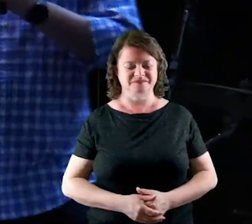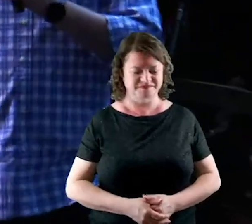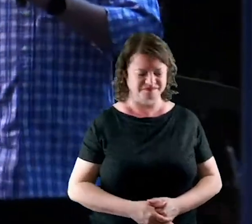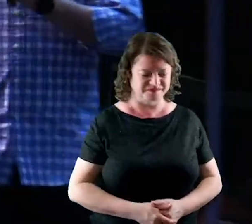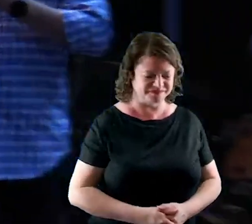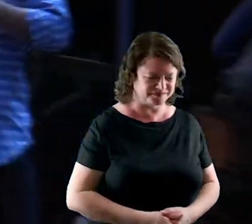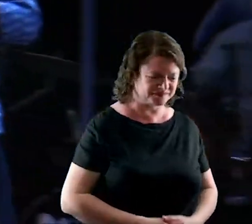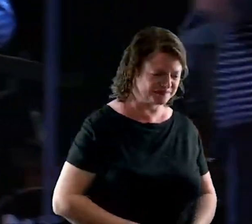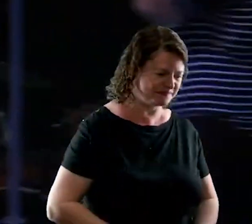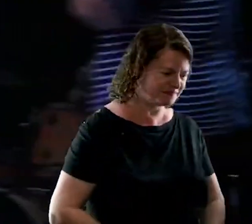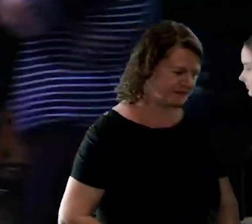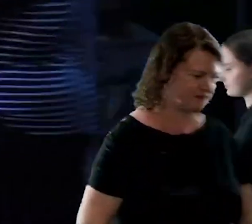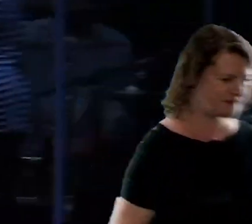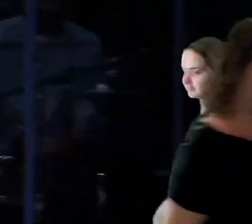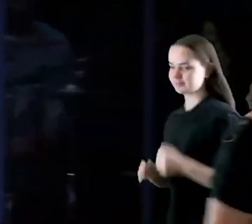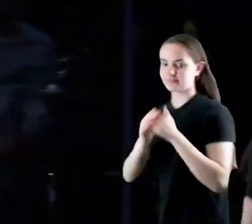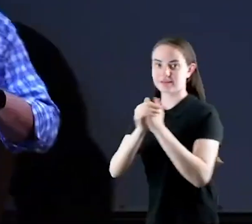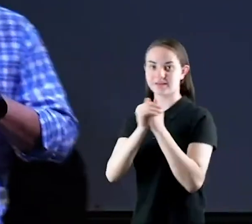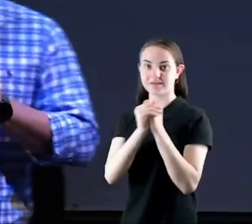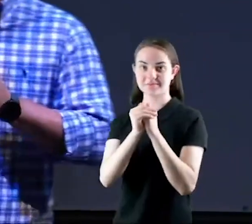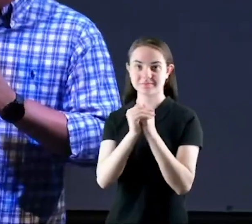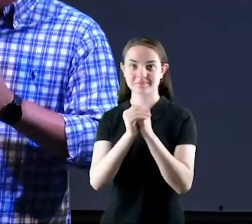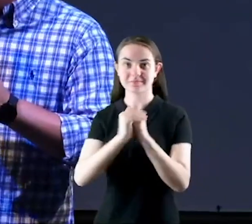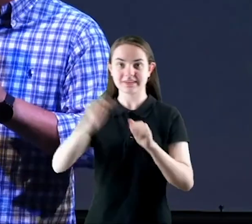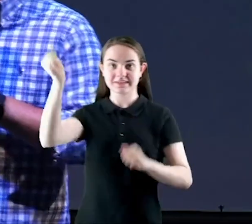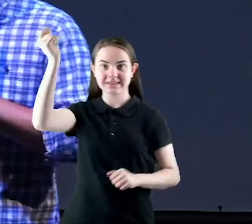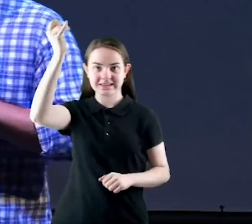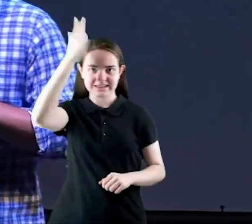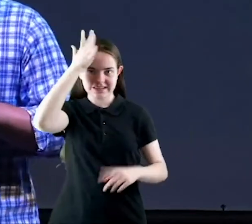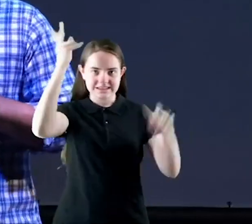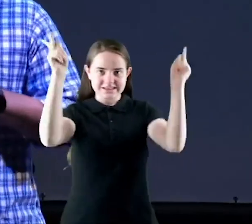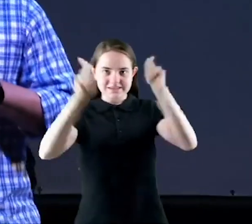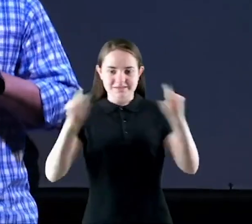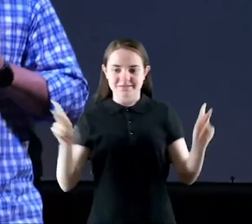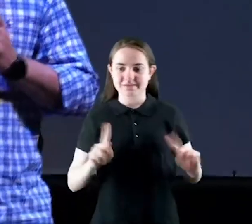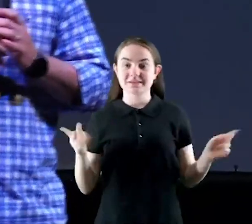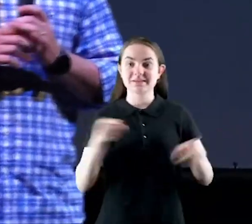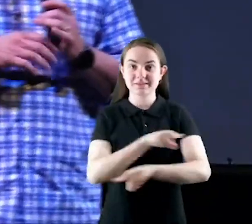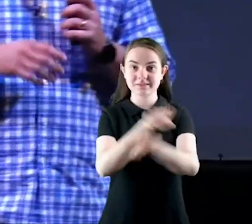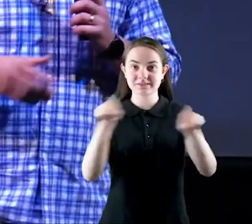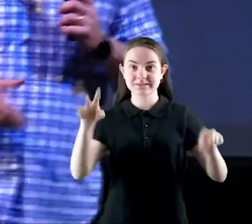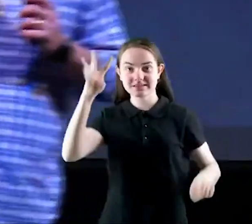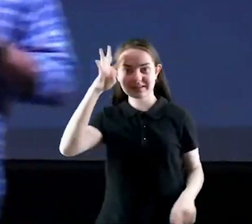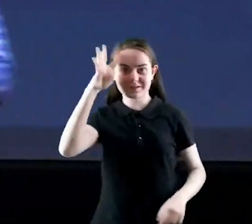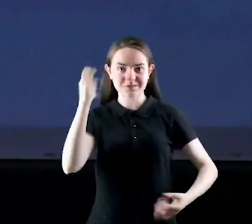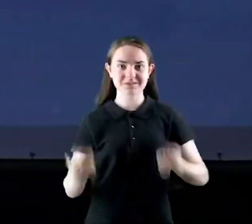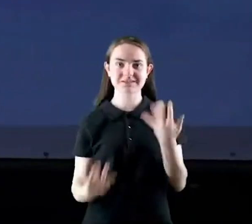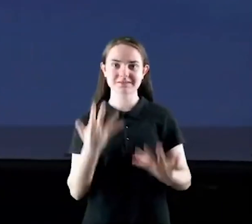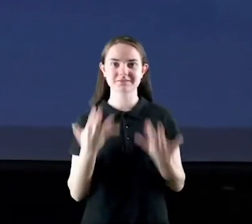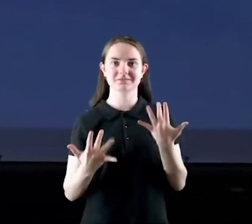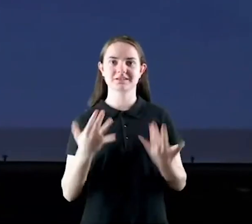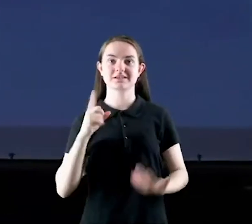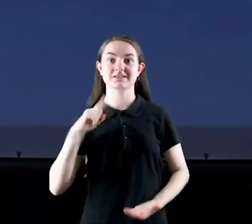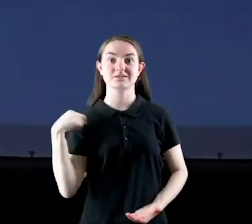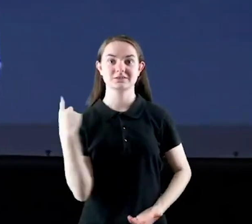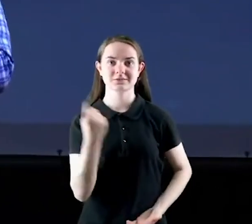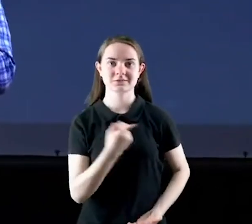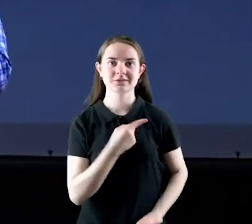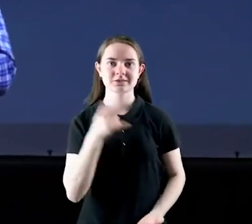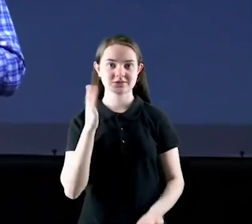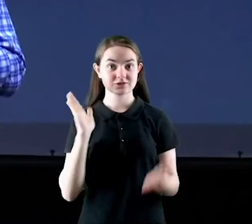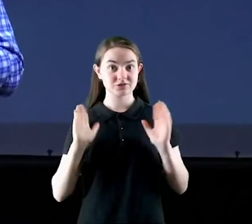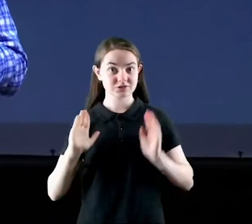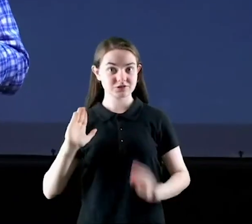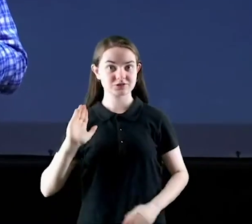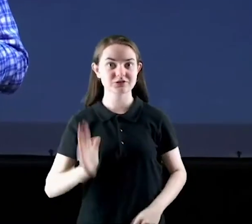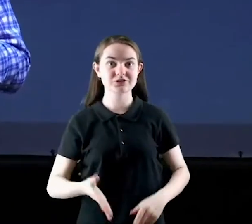Amém queridos, graças e paz, você está na quarta-feira, estamos reiniciando há três semanas o culto da